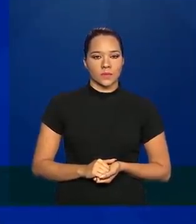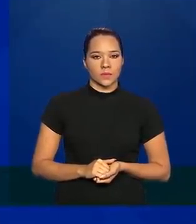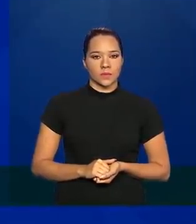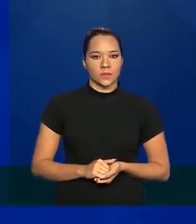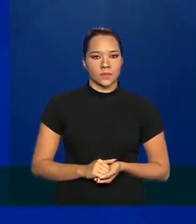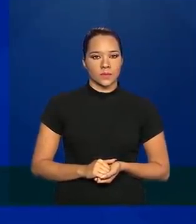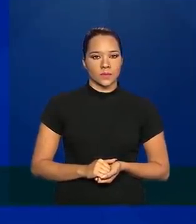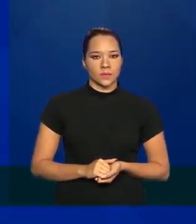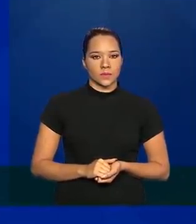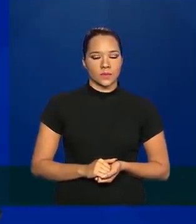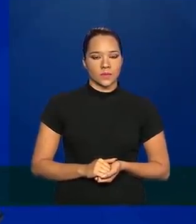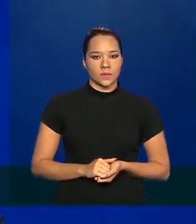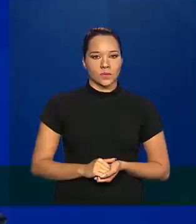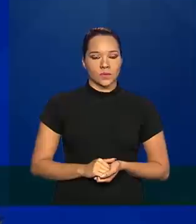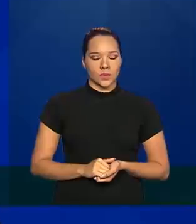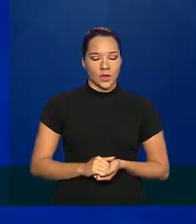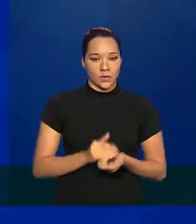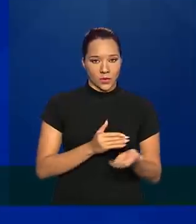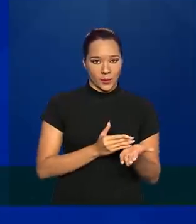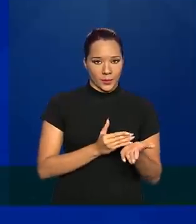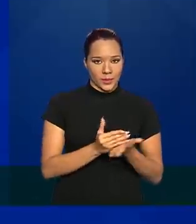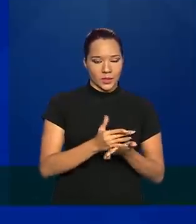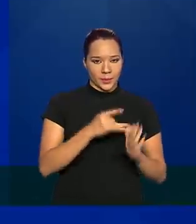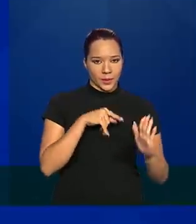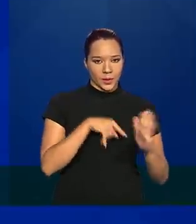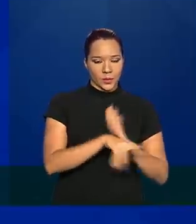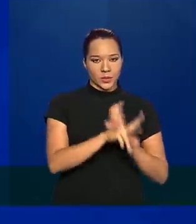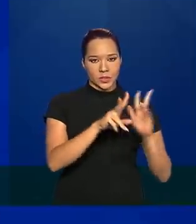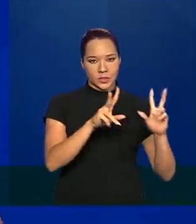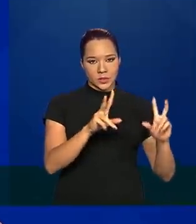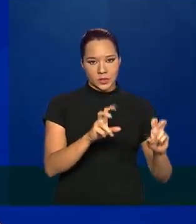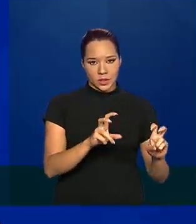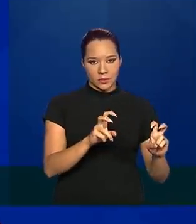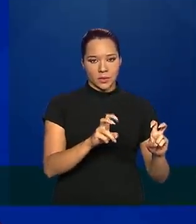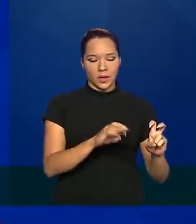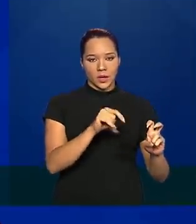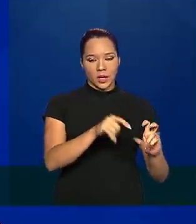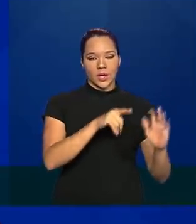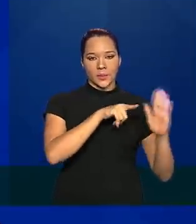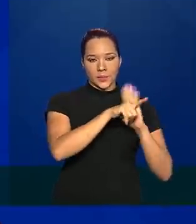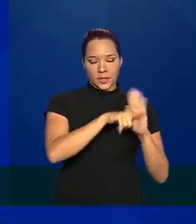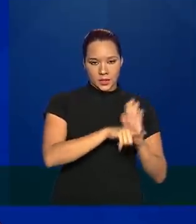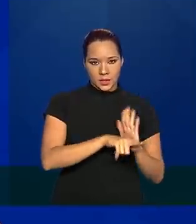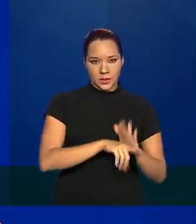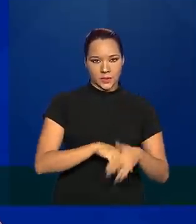Vamos lá. Eu vou começar pelas perguntas em relação à pesquisa.